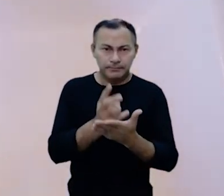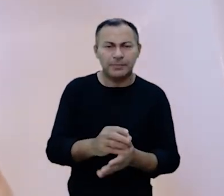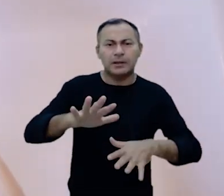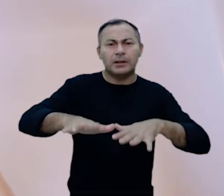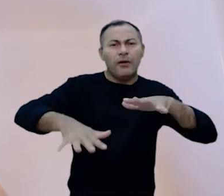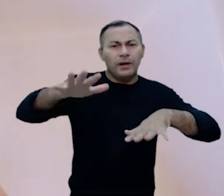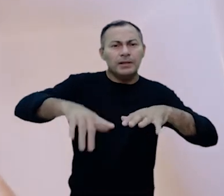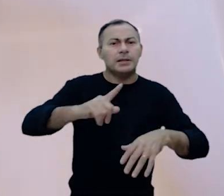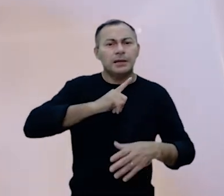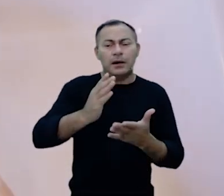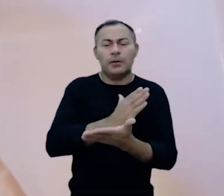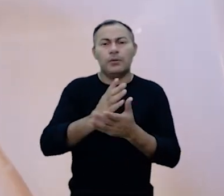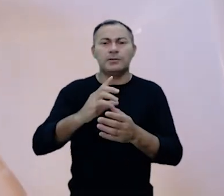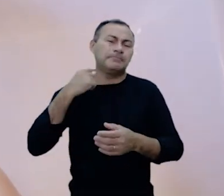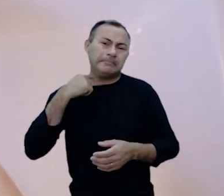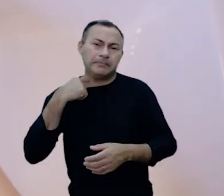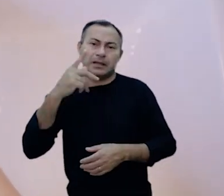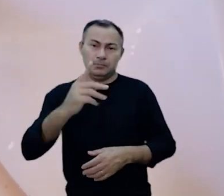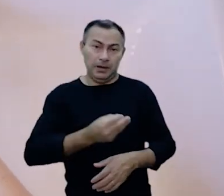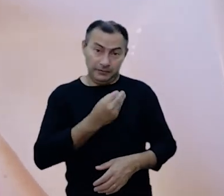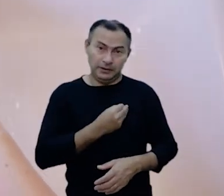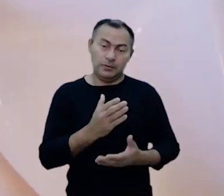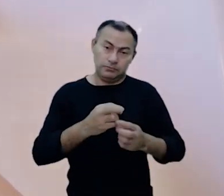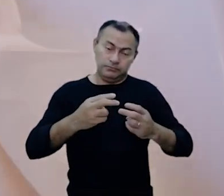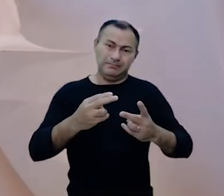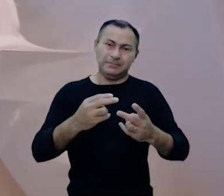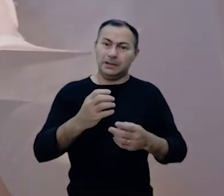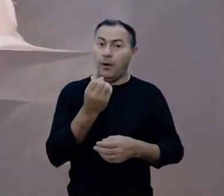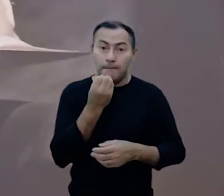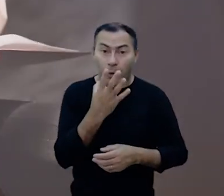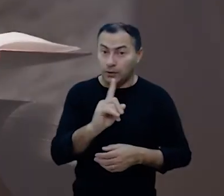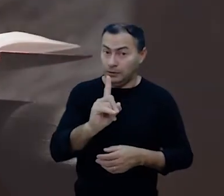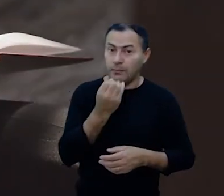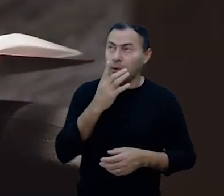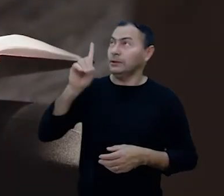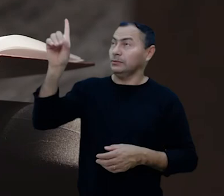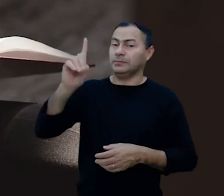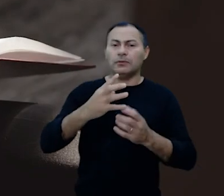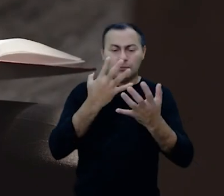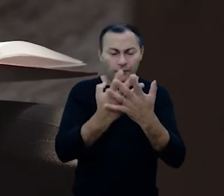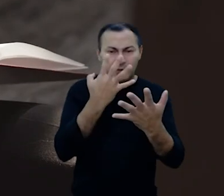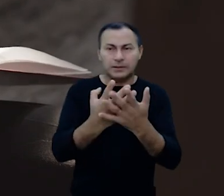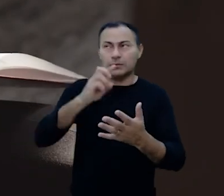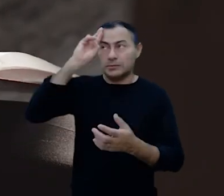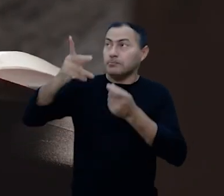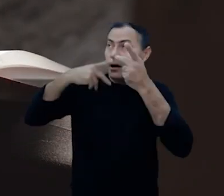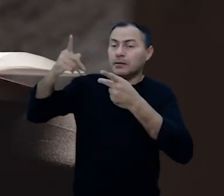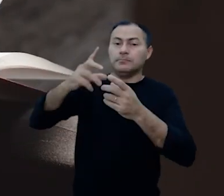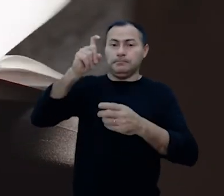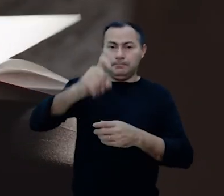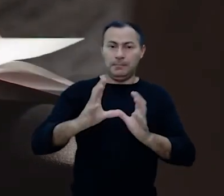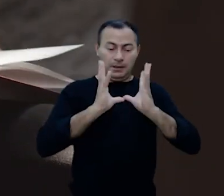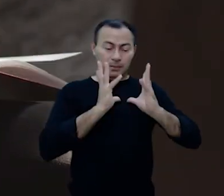contínua talvez exista alguma sujeira na sua vida algo que não é agradável a Deus confesse isso confesse ao